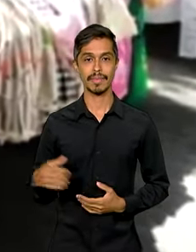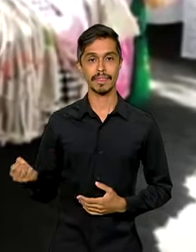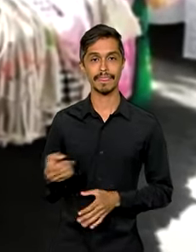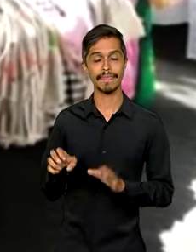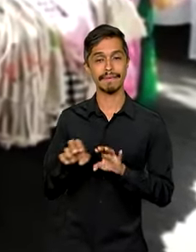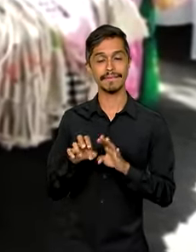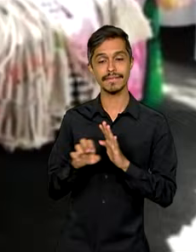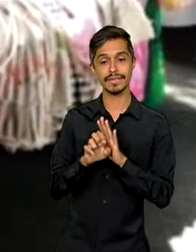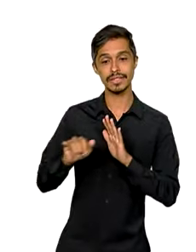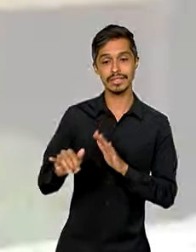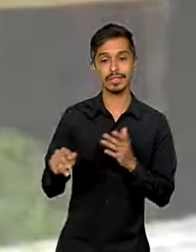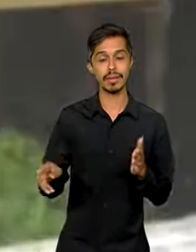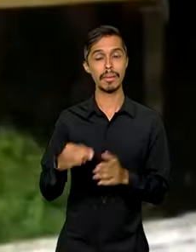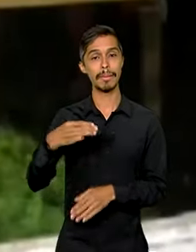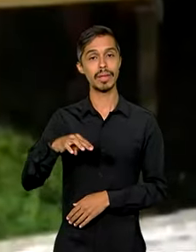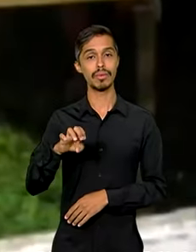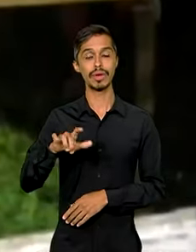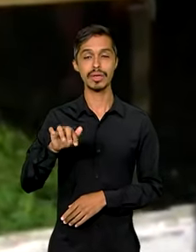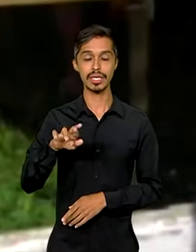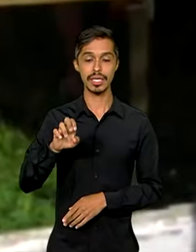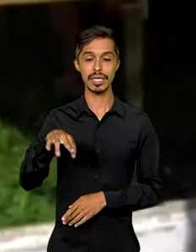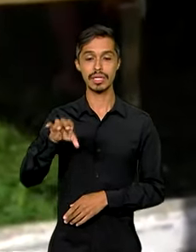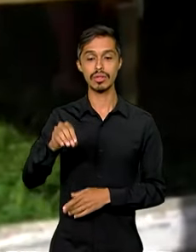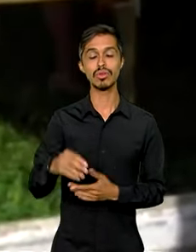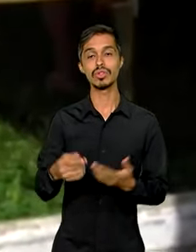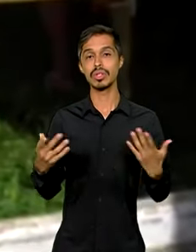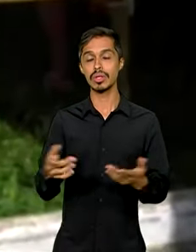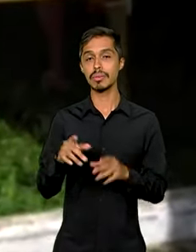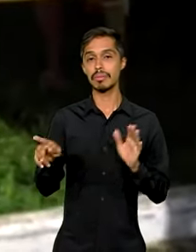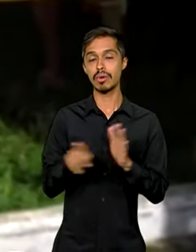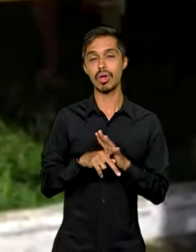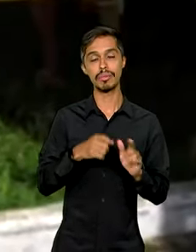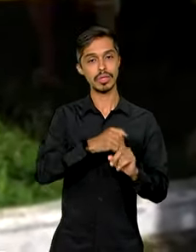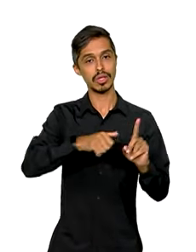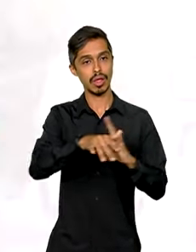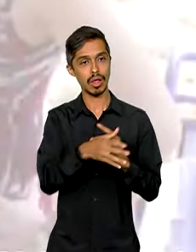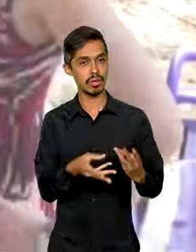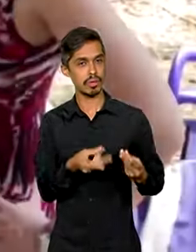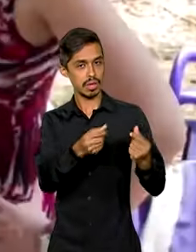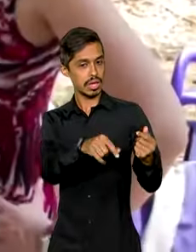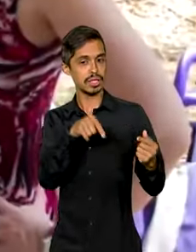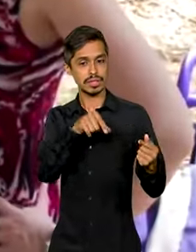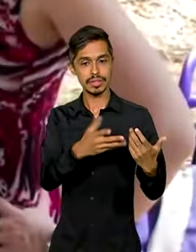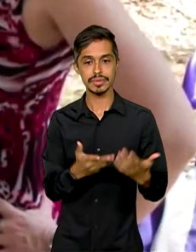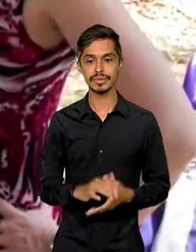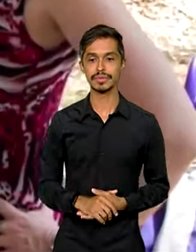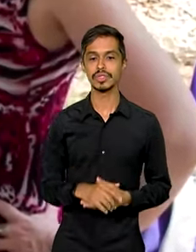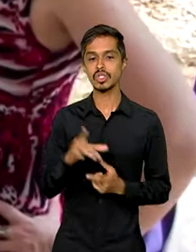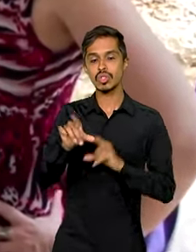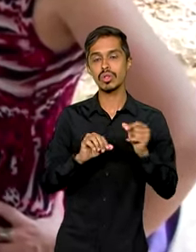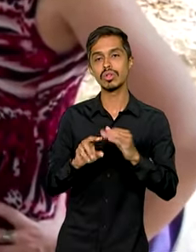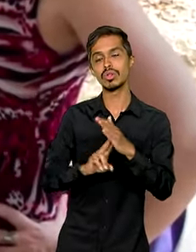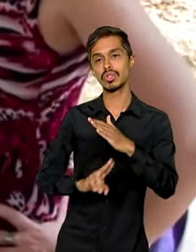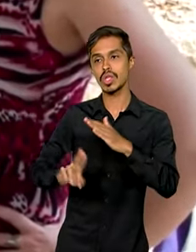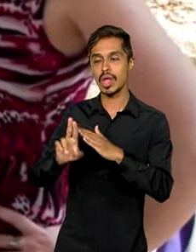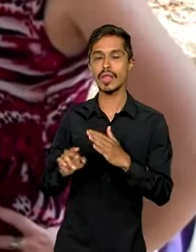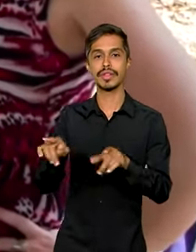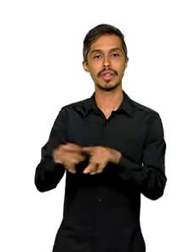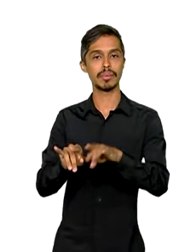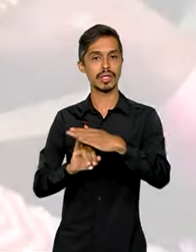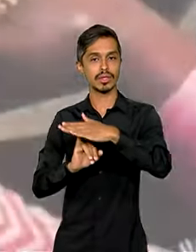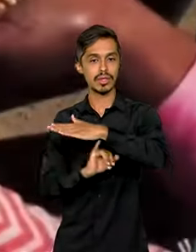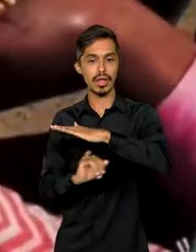edital do programa Manuel Querino de Qualificação Social e Profissional vai selecionar universidades e institutos